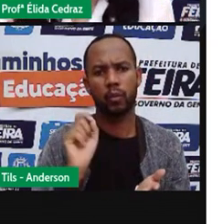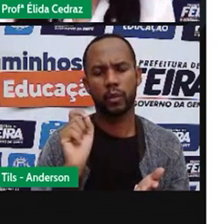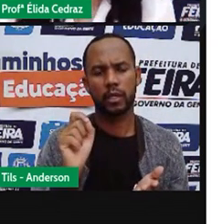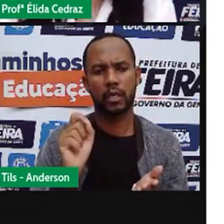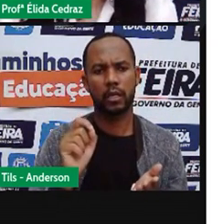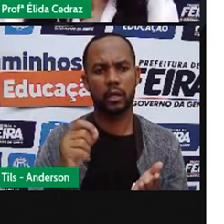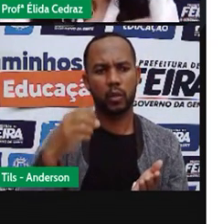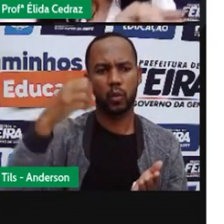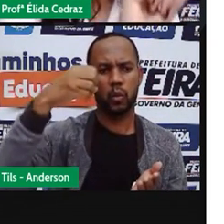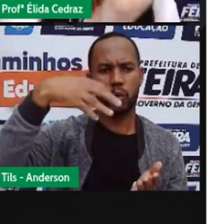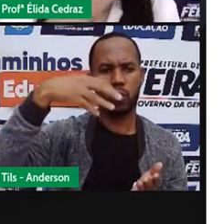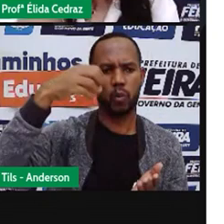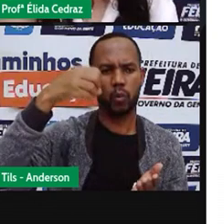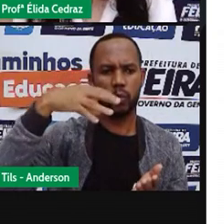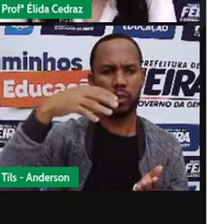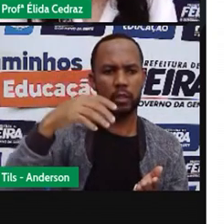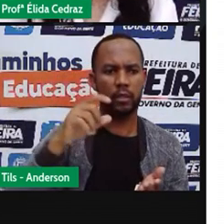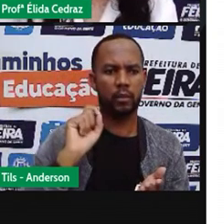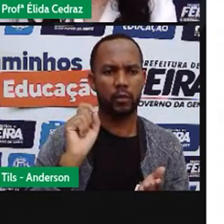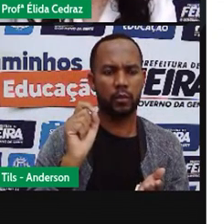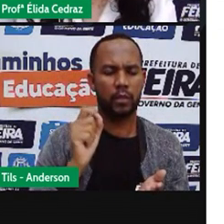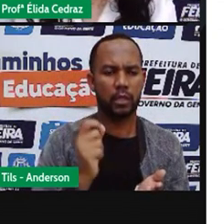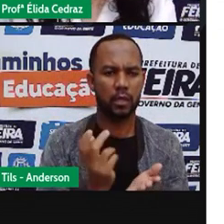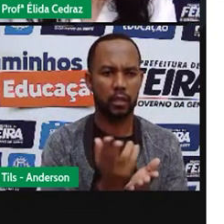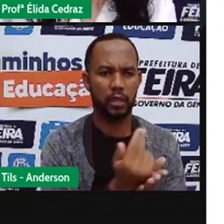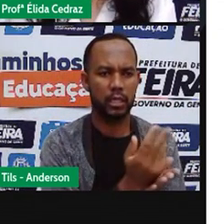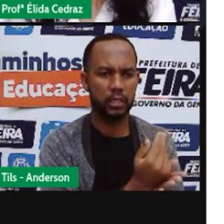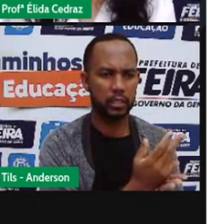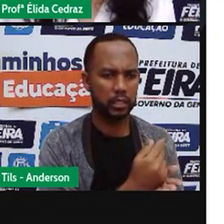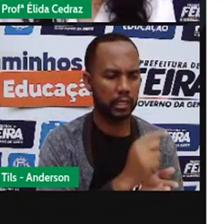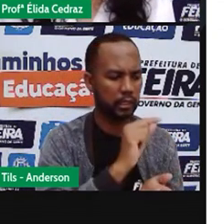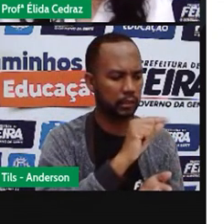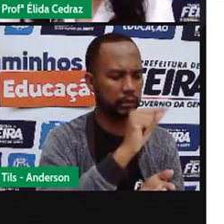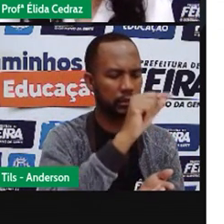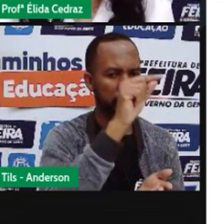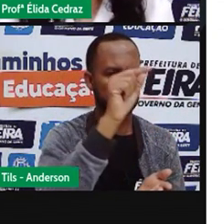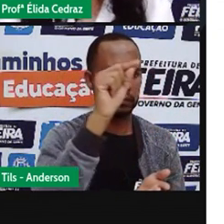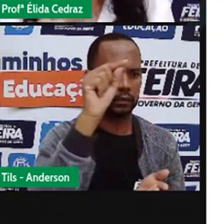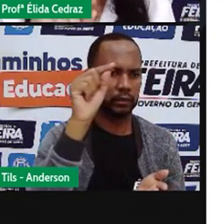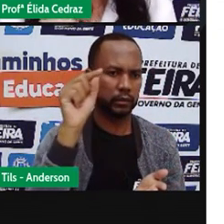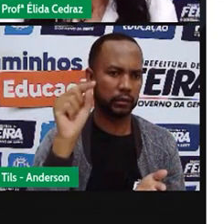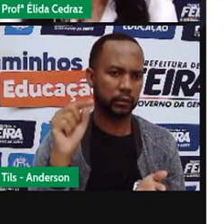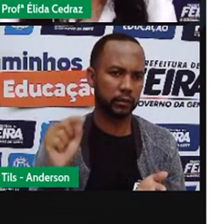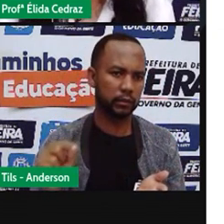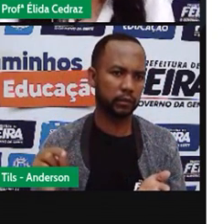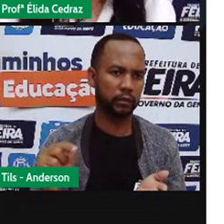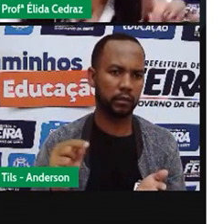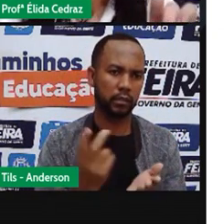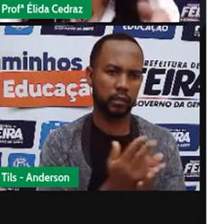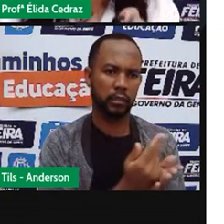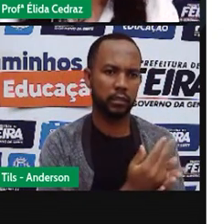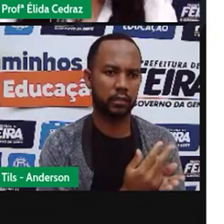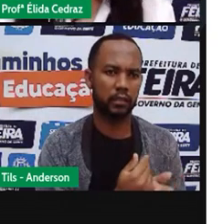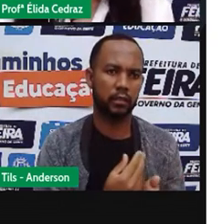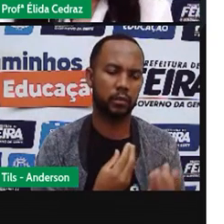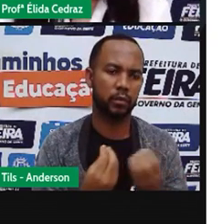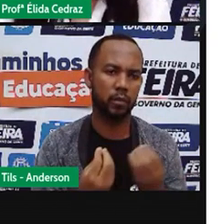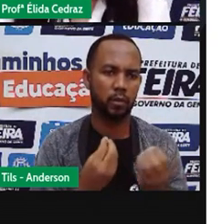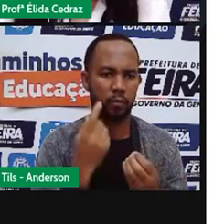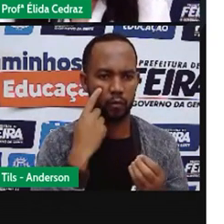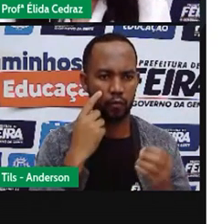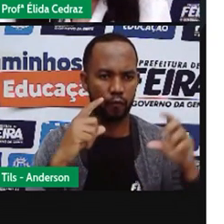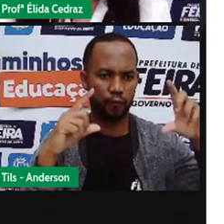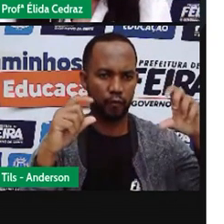iluminação para desenhar, cobrindo a silhueta dos desenhos. Como você vê essa